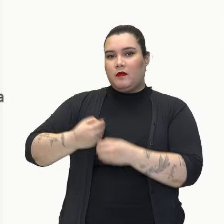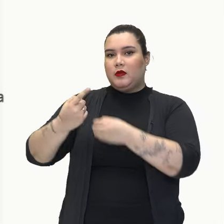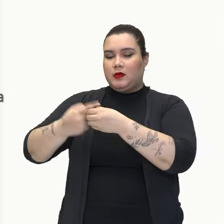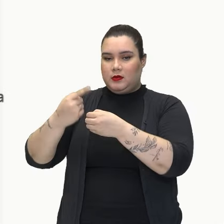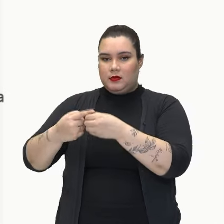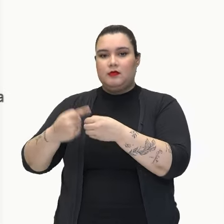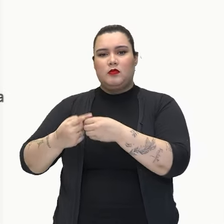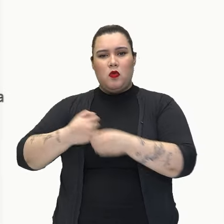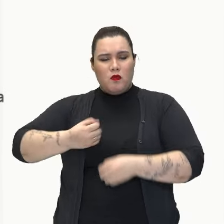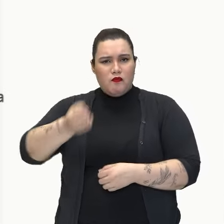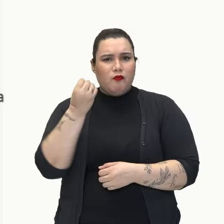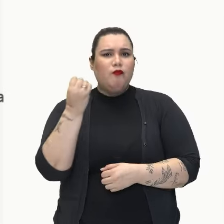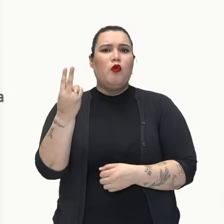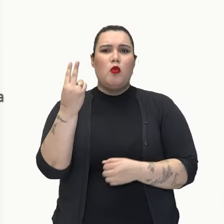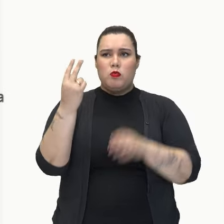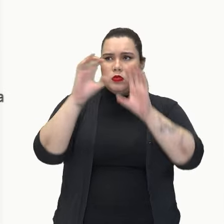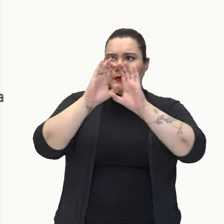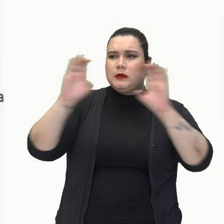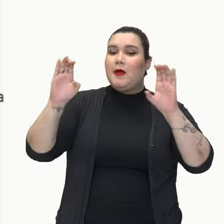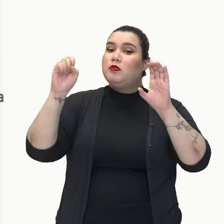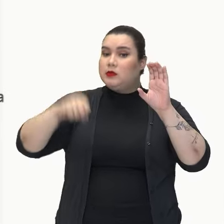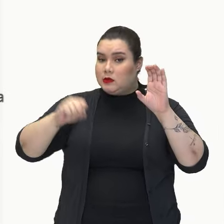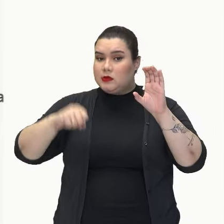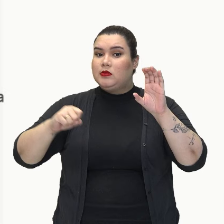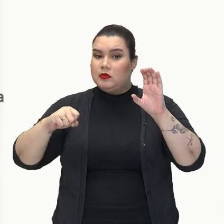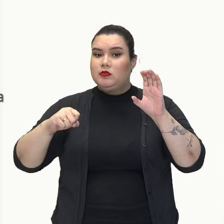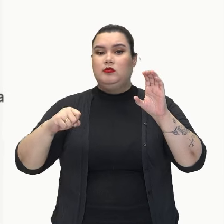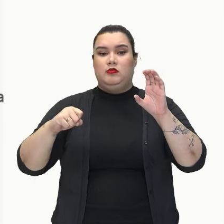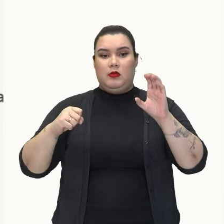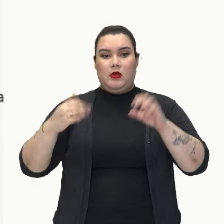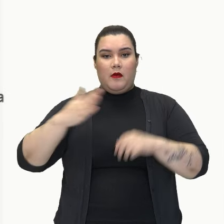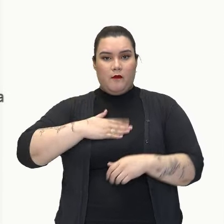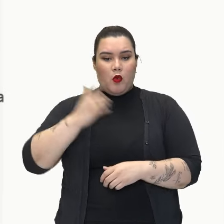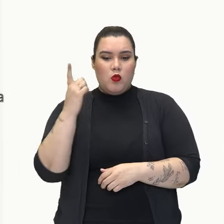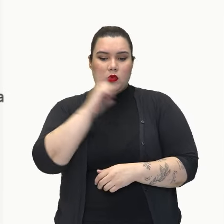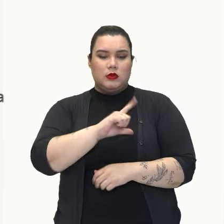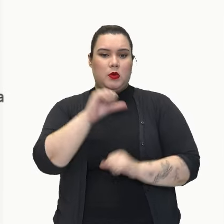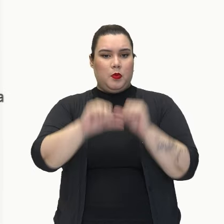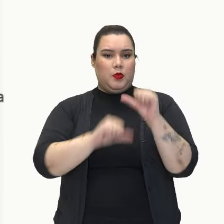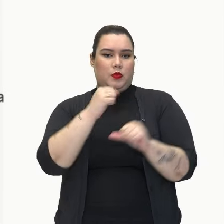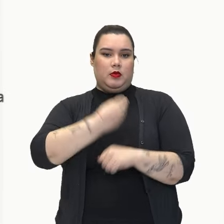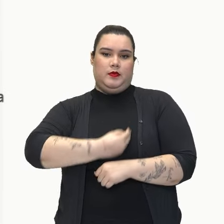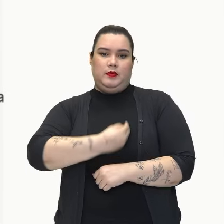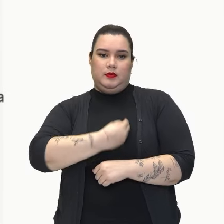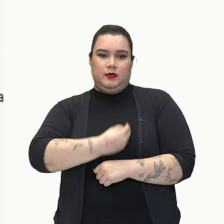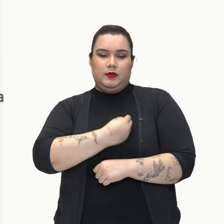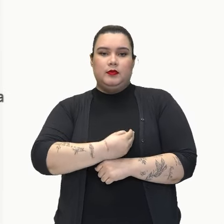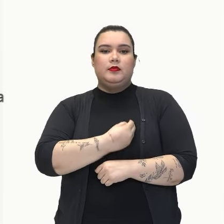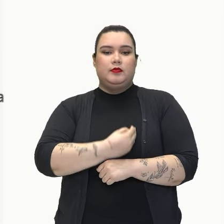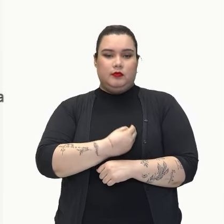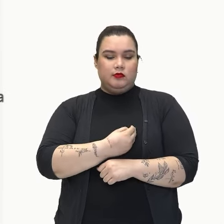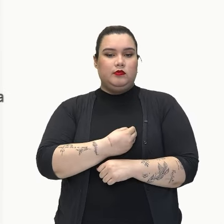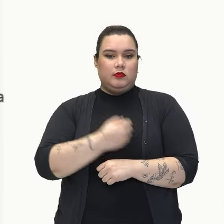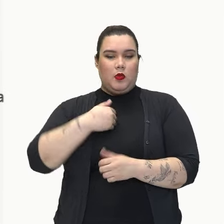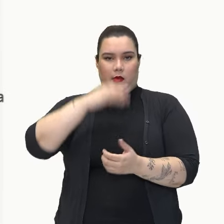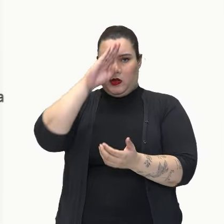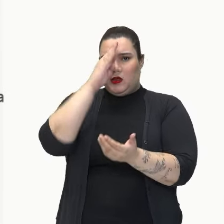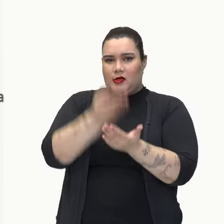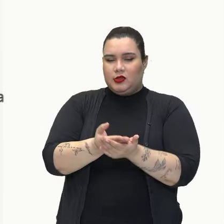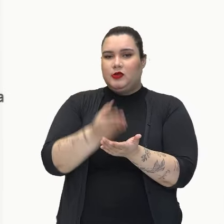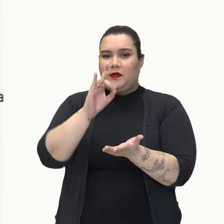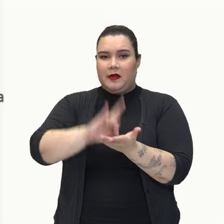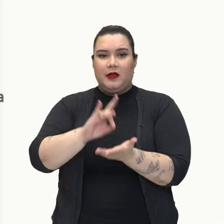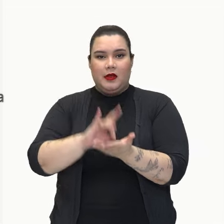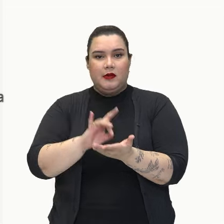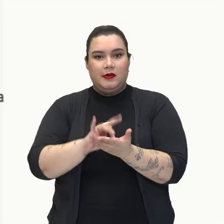vou mesmo, por bem ou por mal, e a minha vez há de chegar para o céu, eu vou, nem